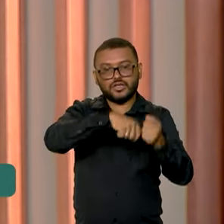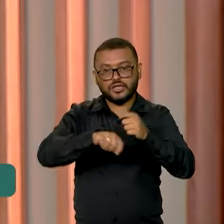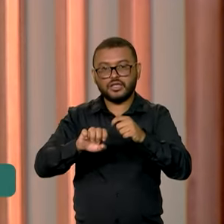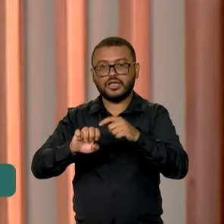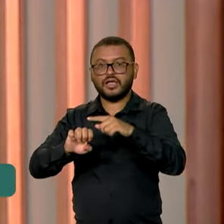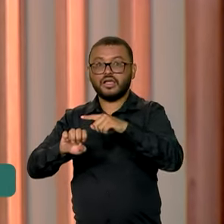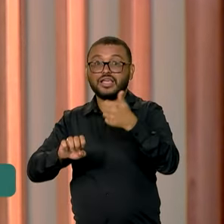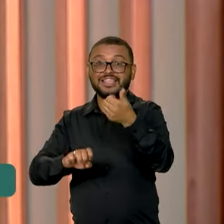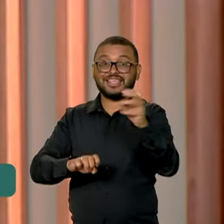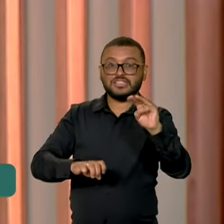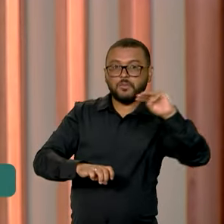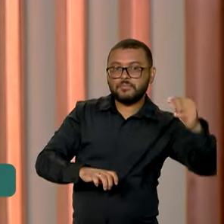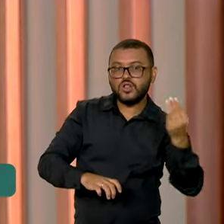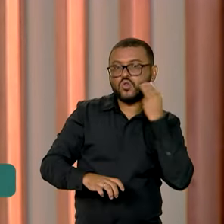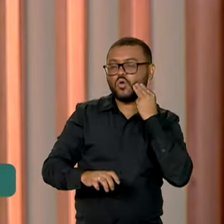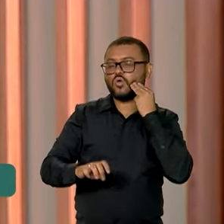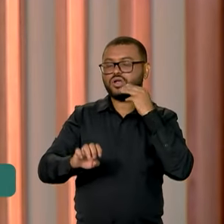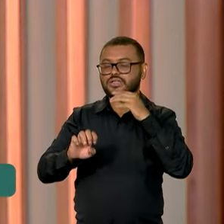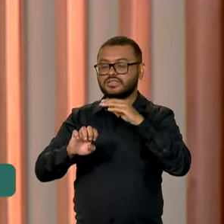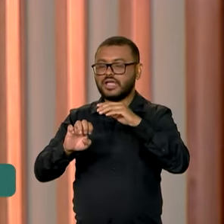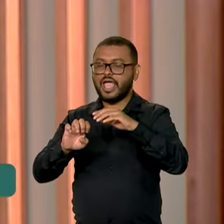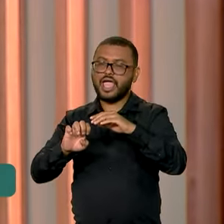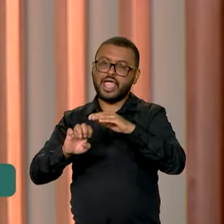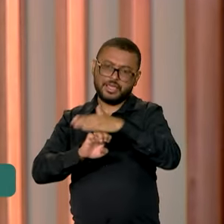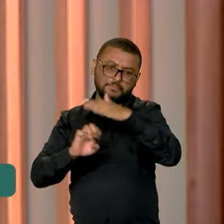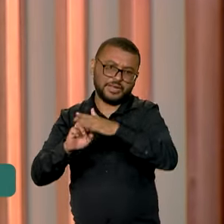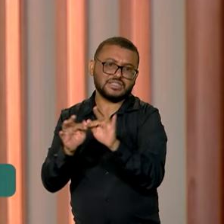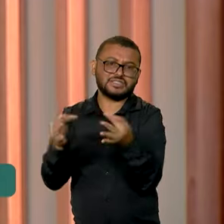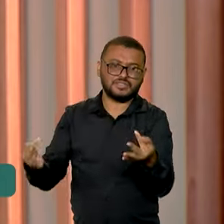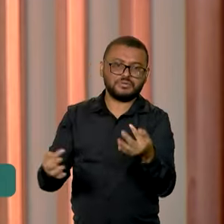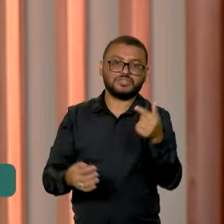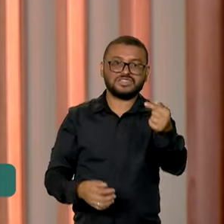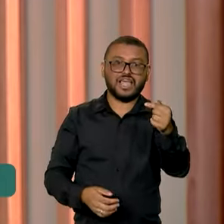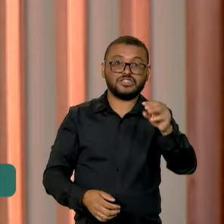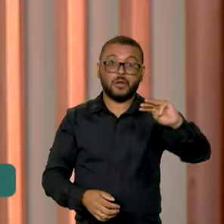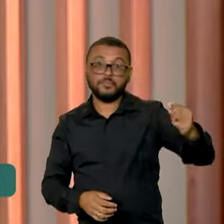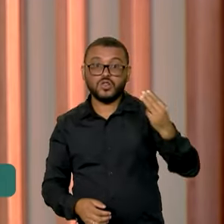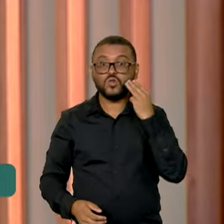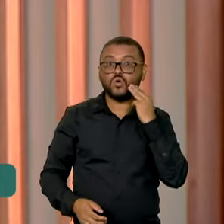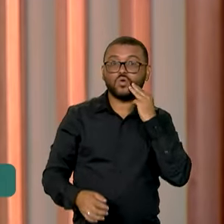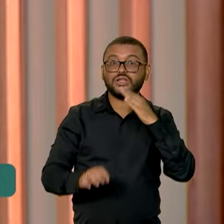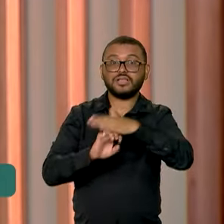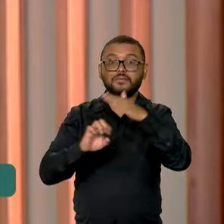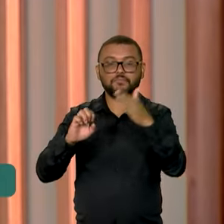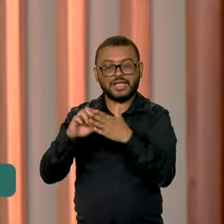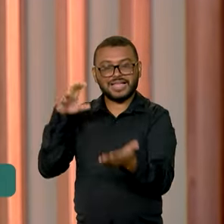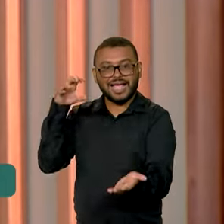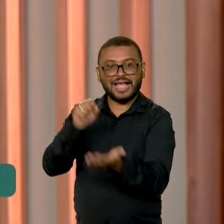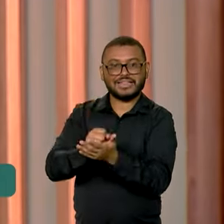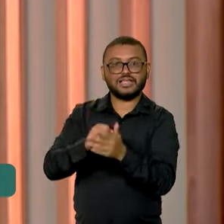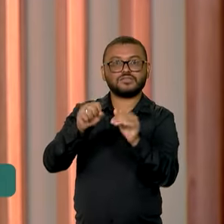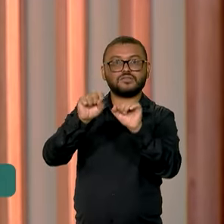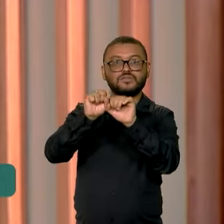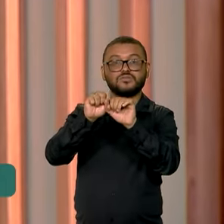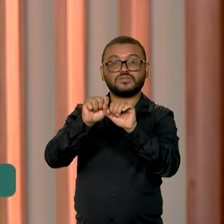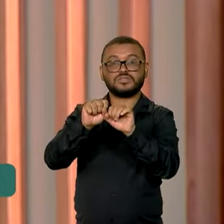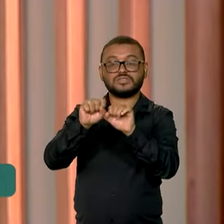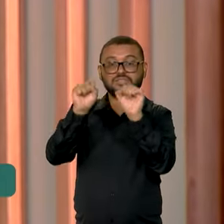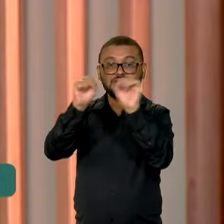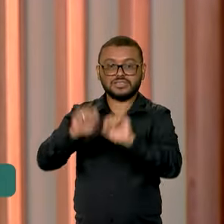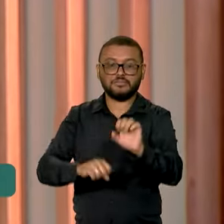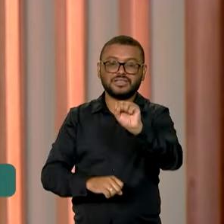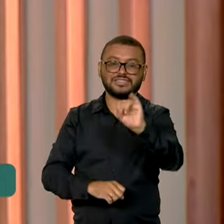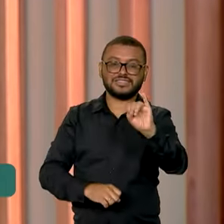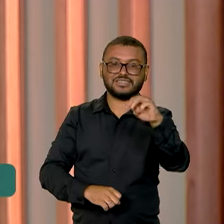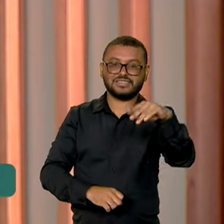de microempreendedores individuais e quase 7 milhões e meio de empresas cadastradas no Simples. Entre